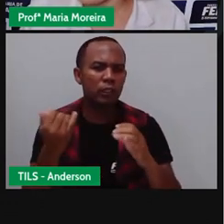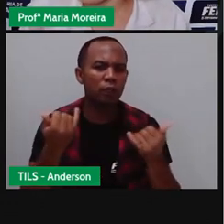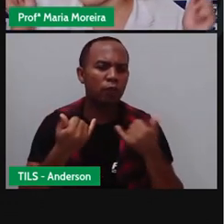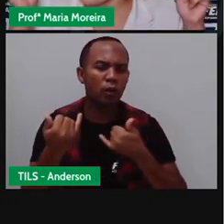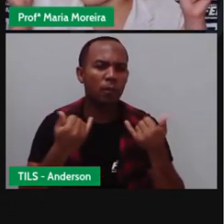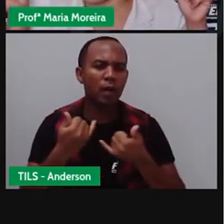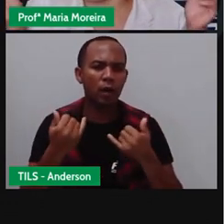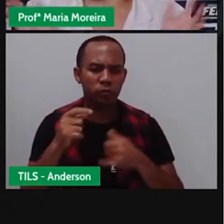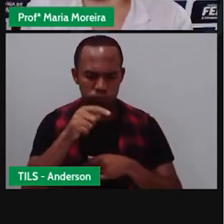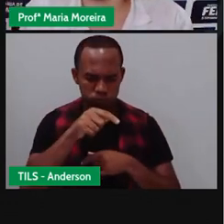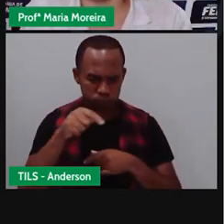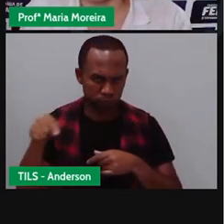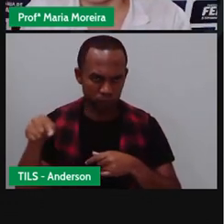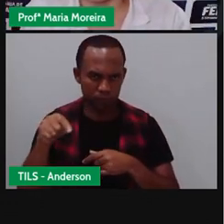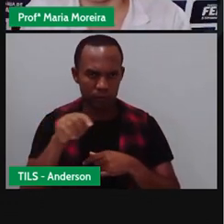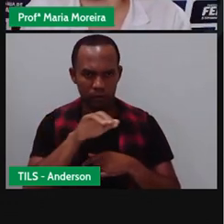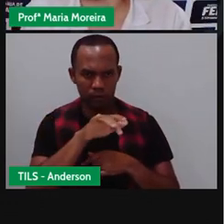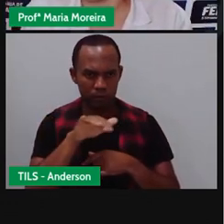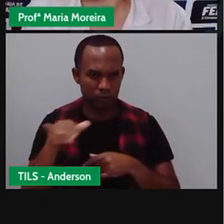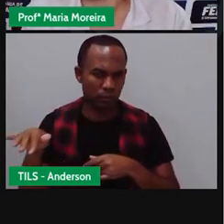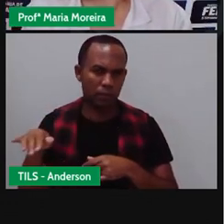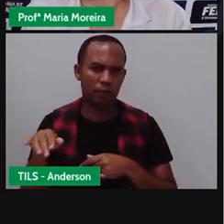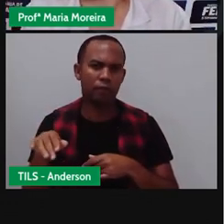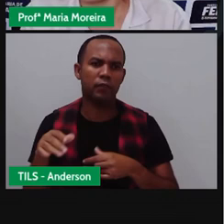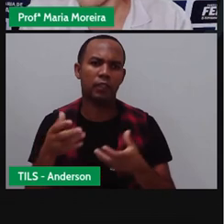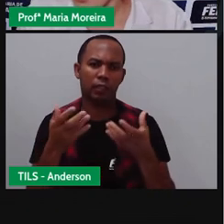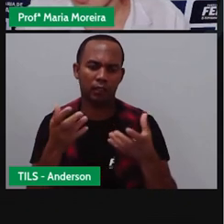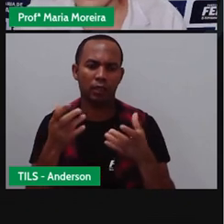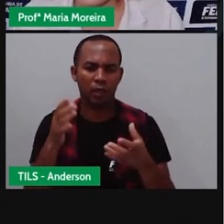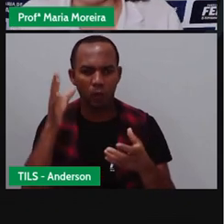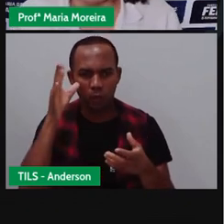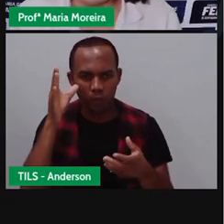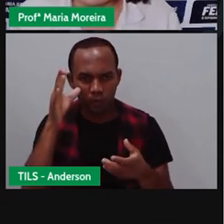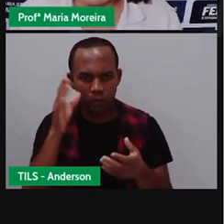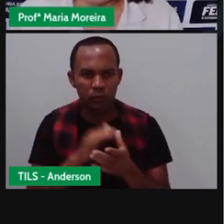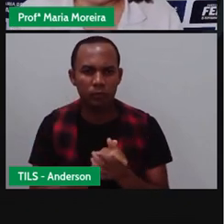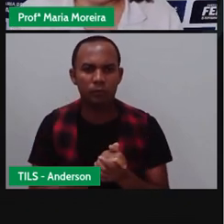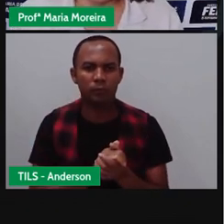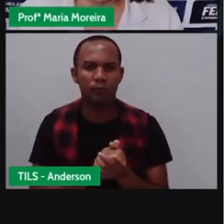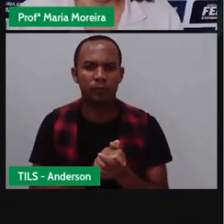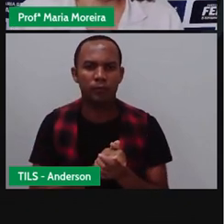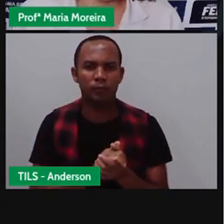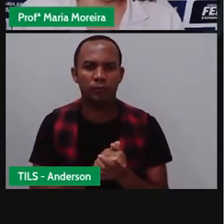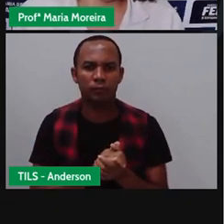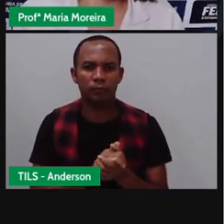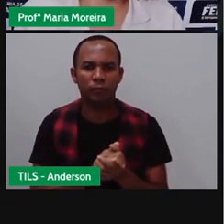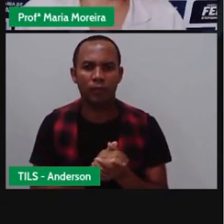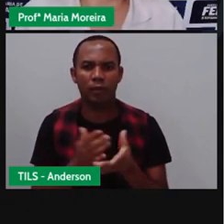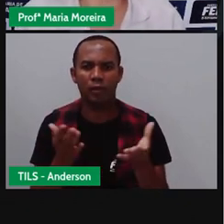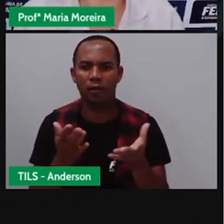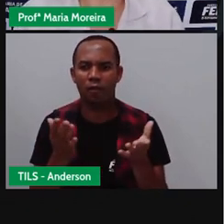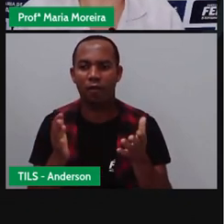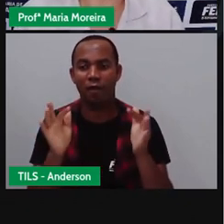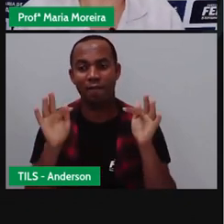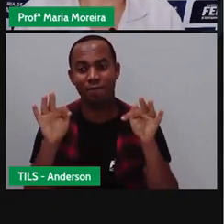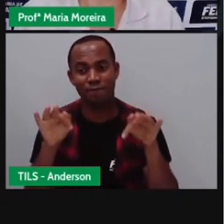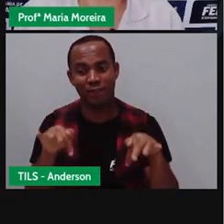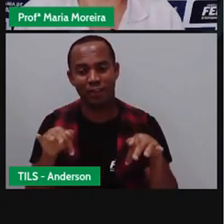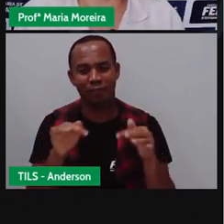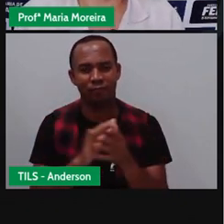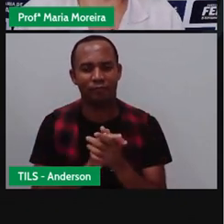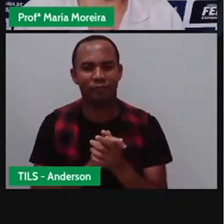Conta aqui para a gente o que a gente quer saber. Escreve aqui nos comentários que a gente está muito curioso. E chegamos ao fim, Anderson.